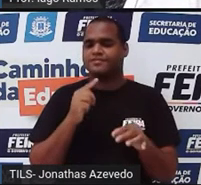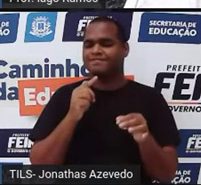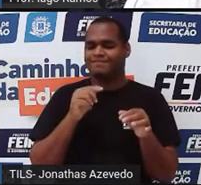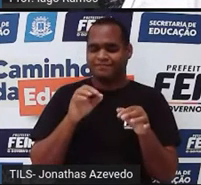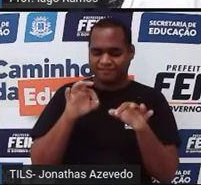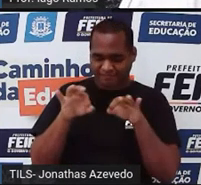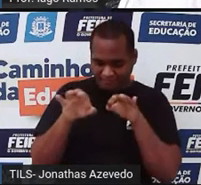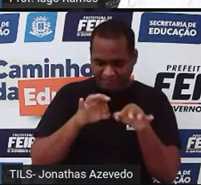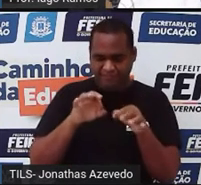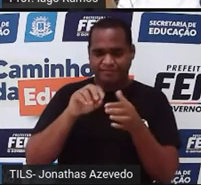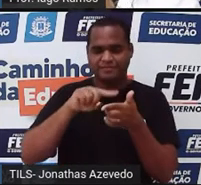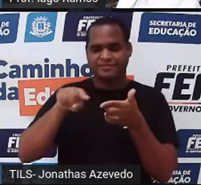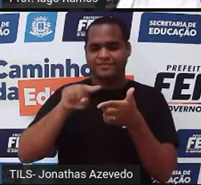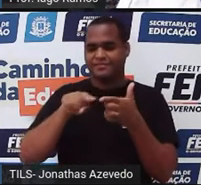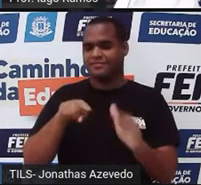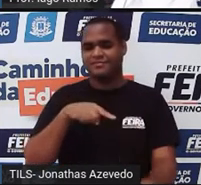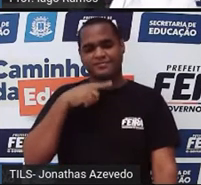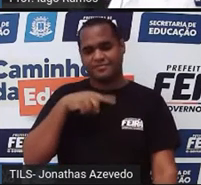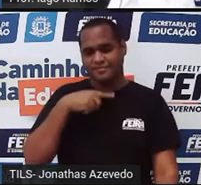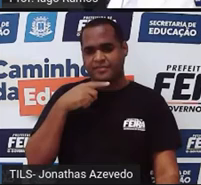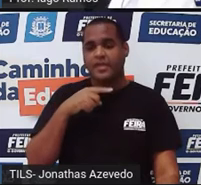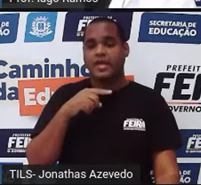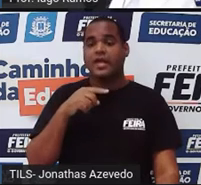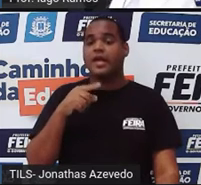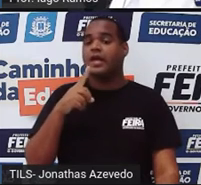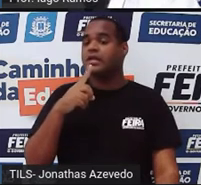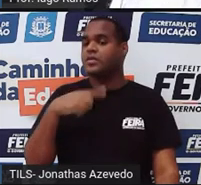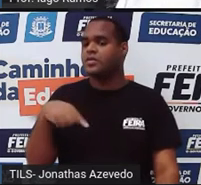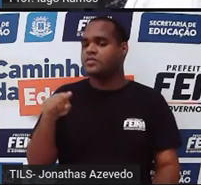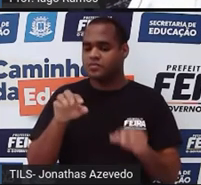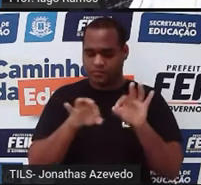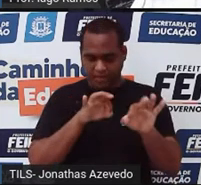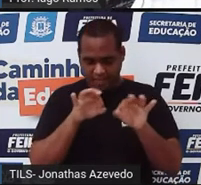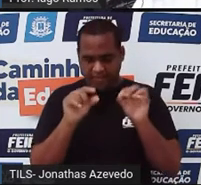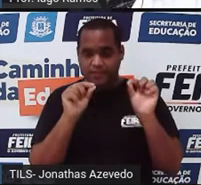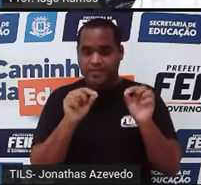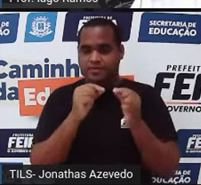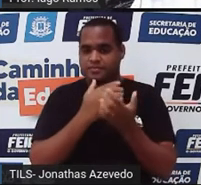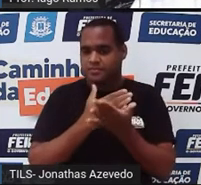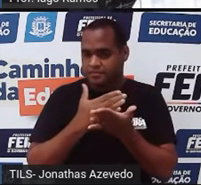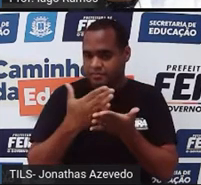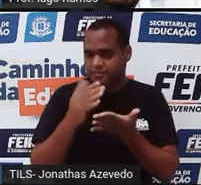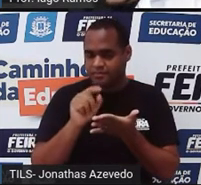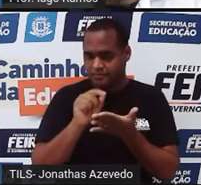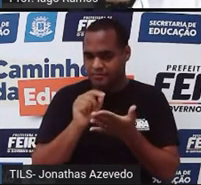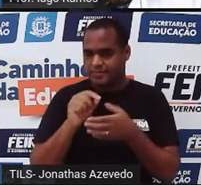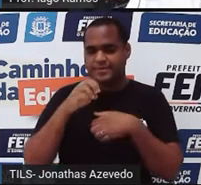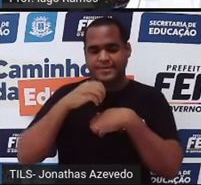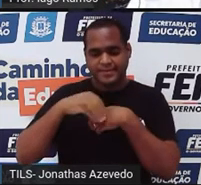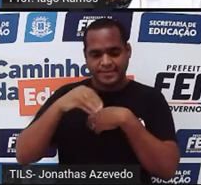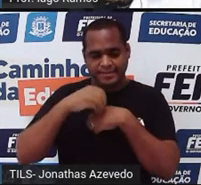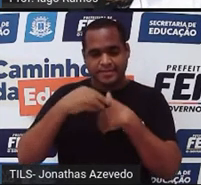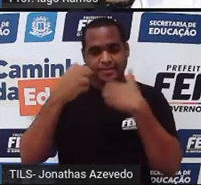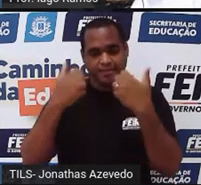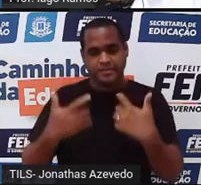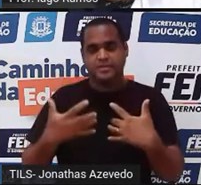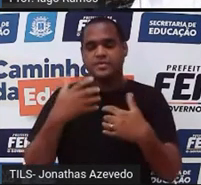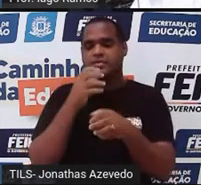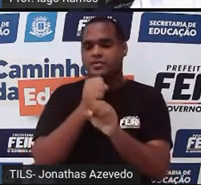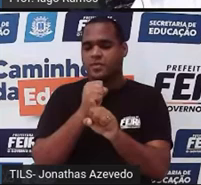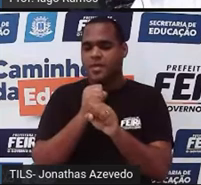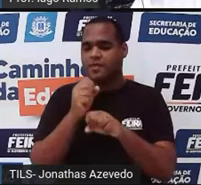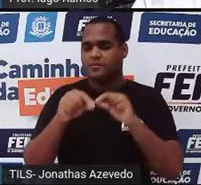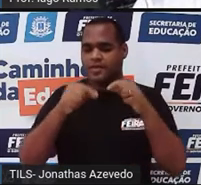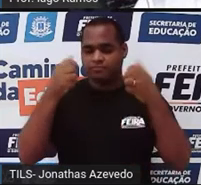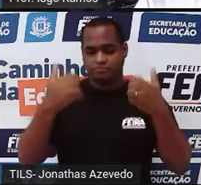problema, tá bom? E é aí que a gente vai começar agora, certo? A trazer, de fato, o conteúdo da nossa aula.